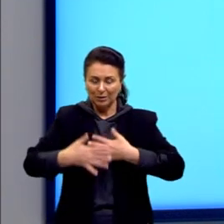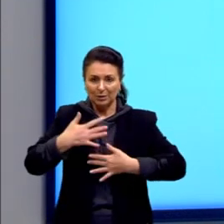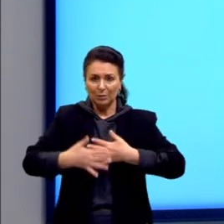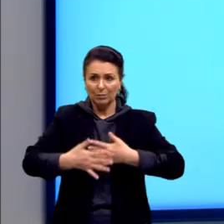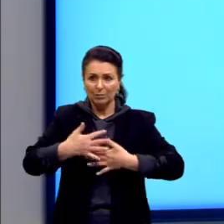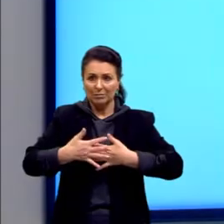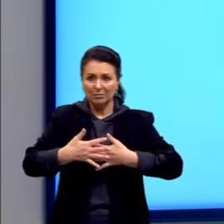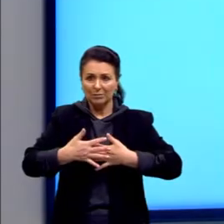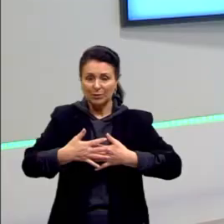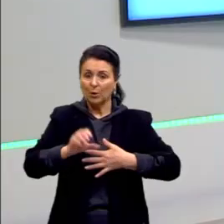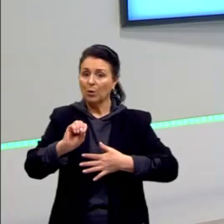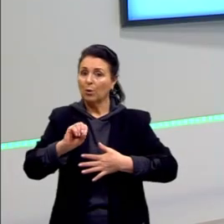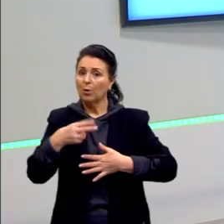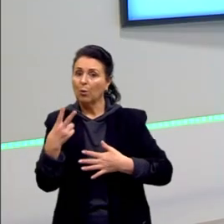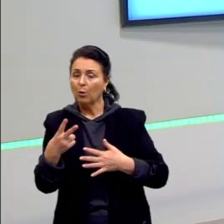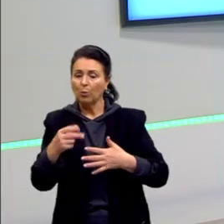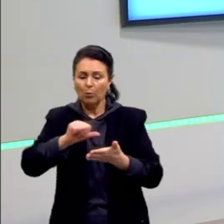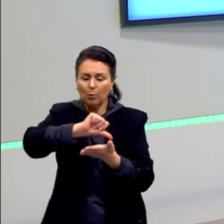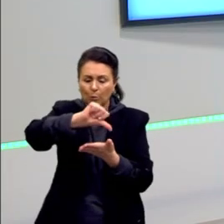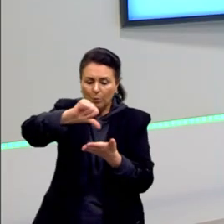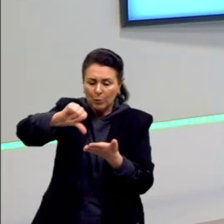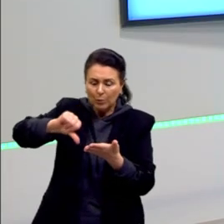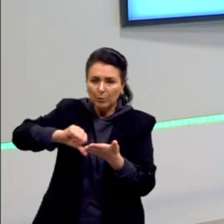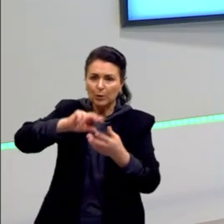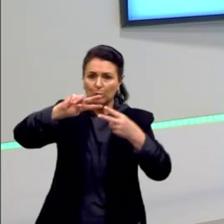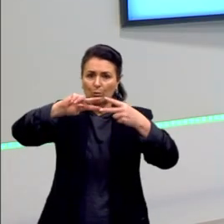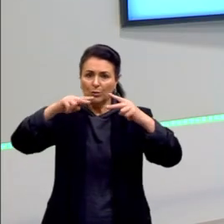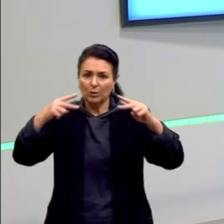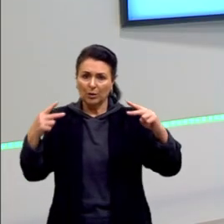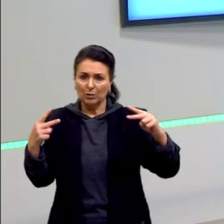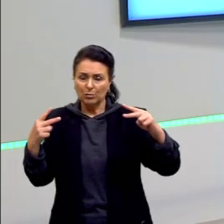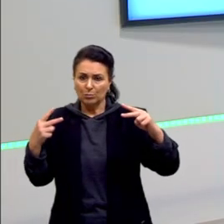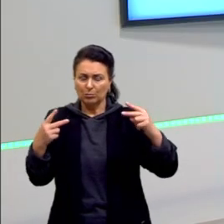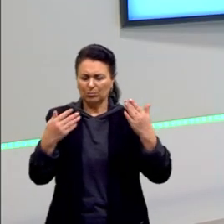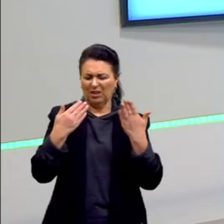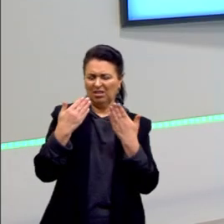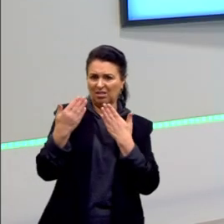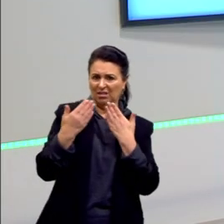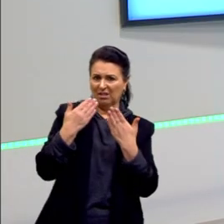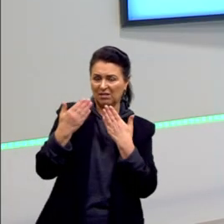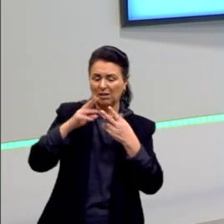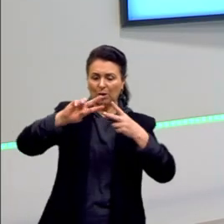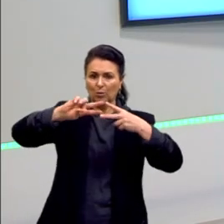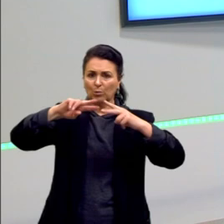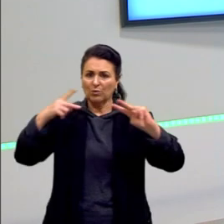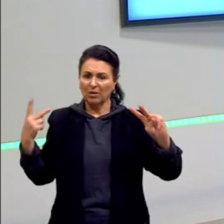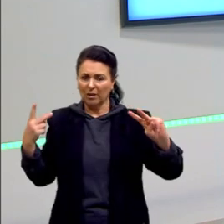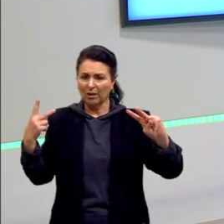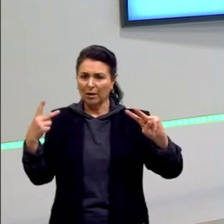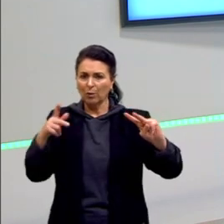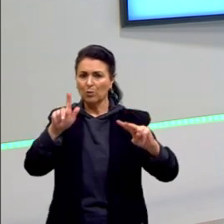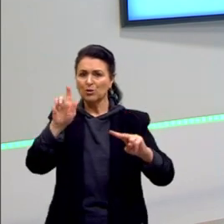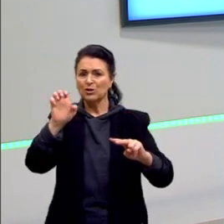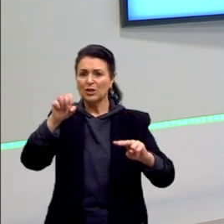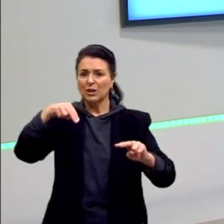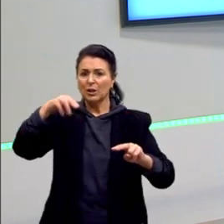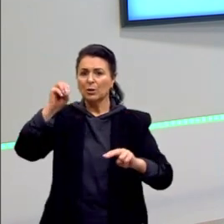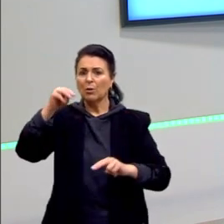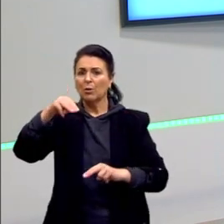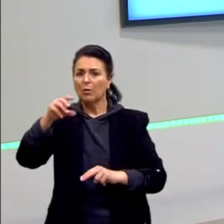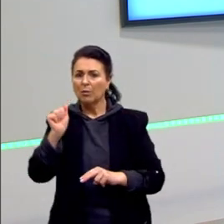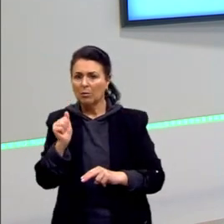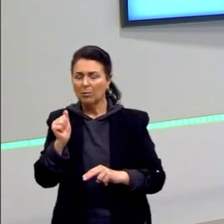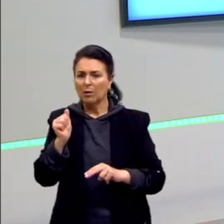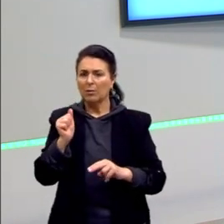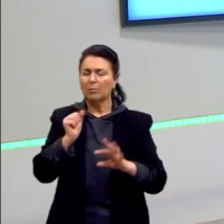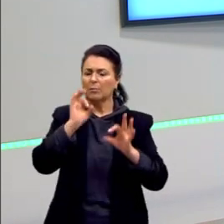Então, ou um mapeamento genético, ir lá e analisar os genes, o genoma do pessoal lá para dar uma